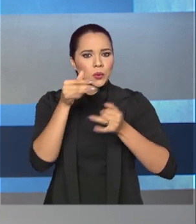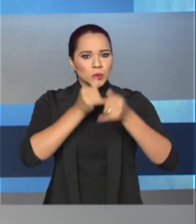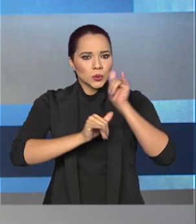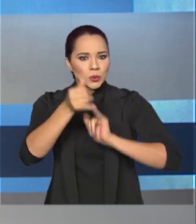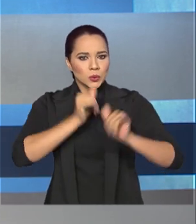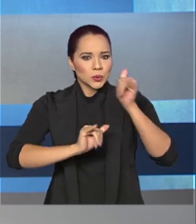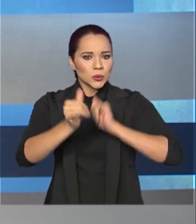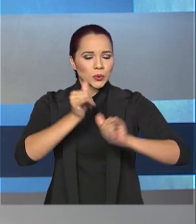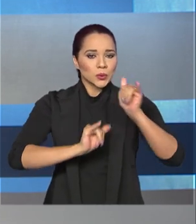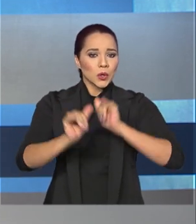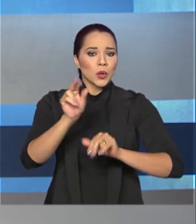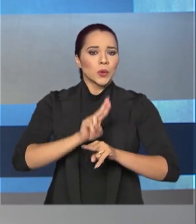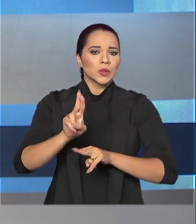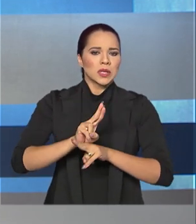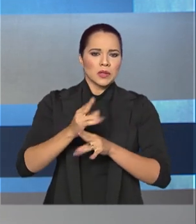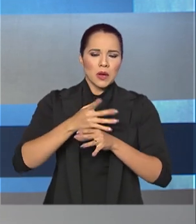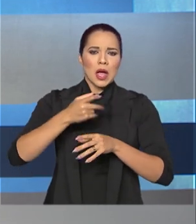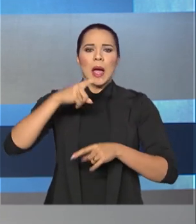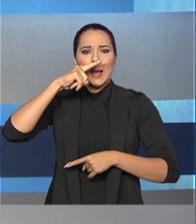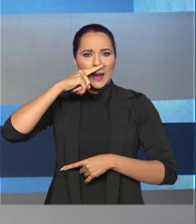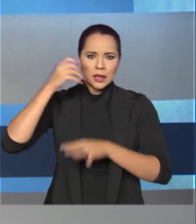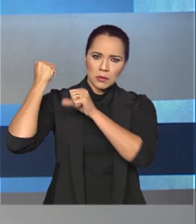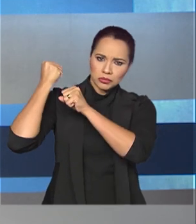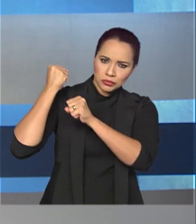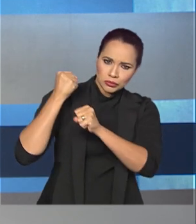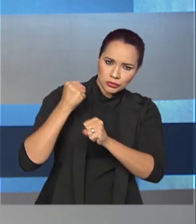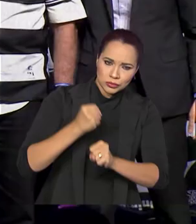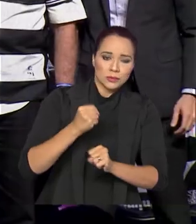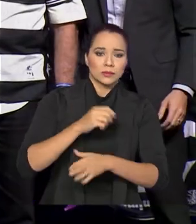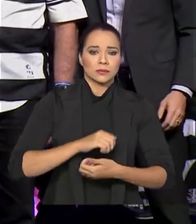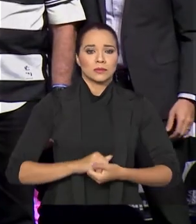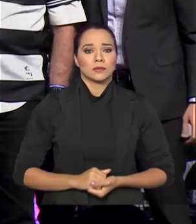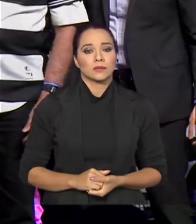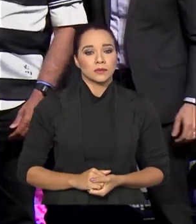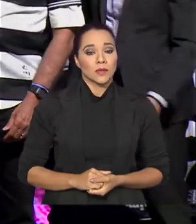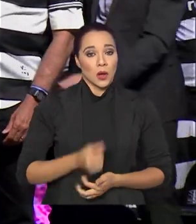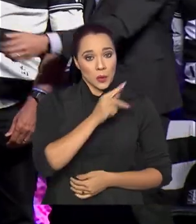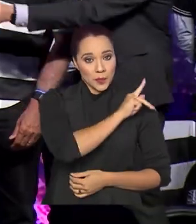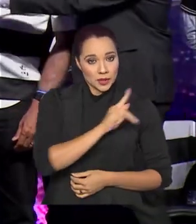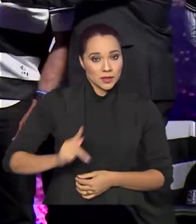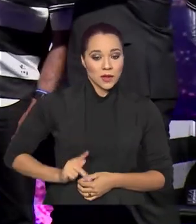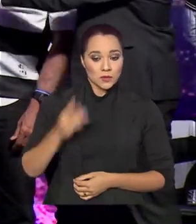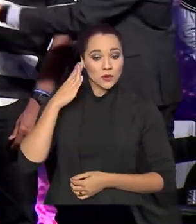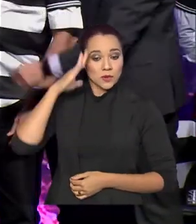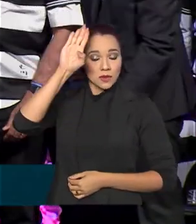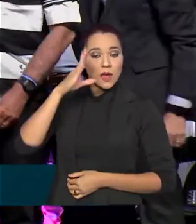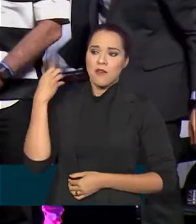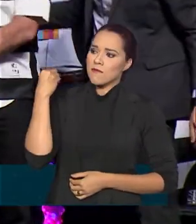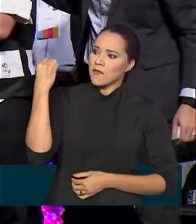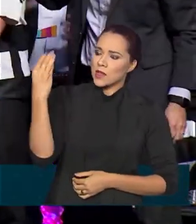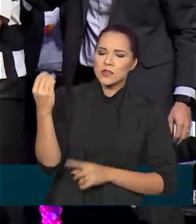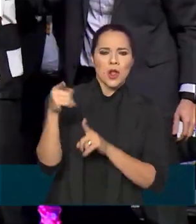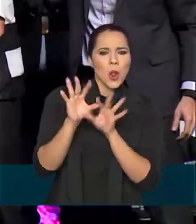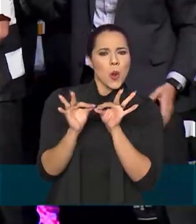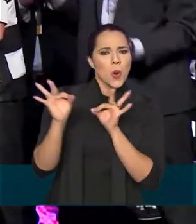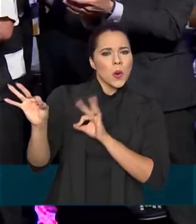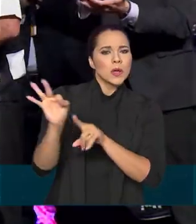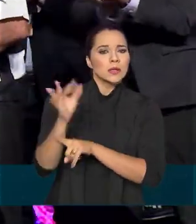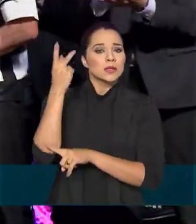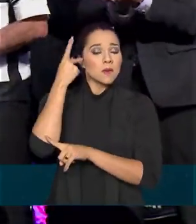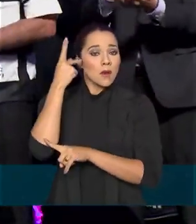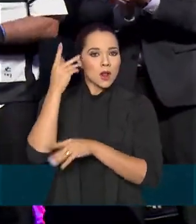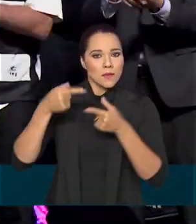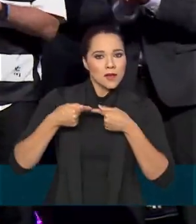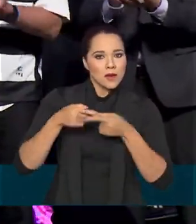elétrica a partir do bagaço da cana de açúcar. O presidente Jair Bolsonaro viajou até o interior de São Paulo para